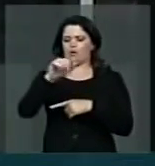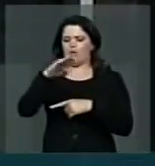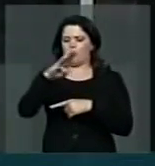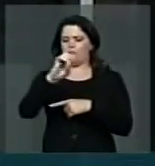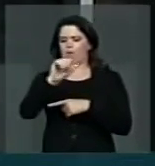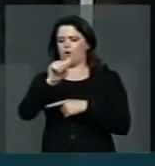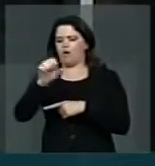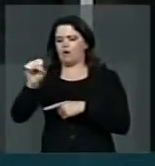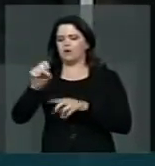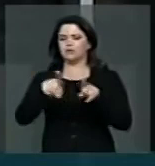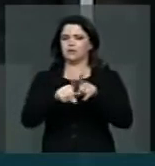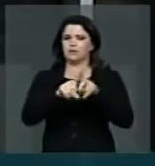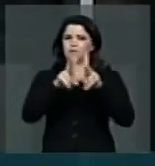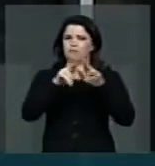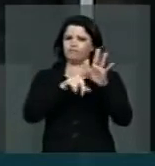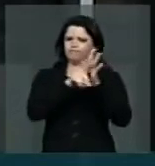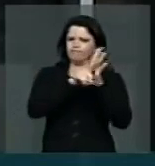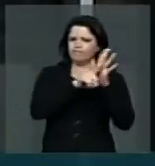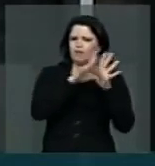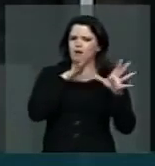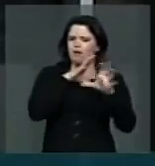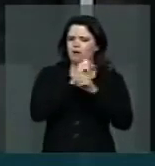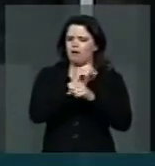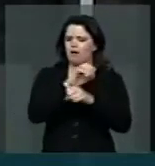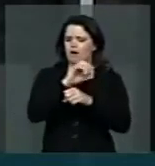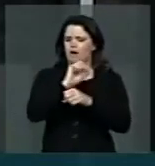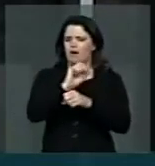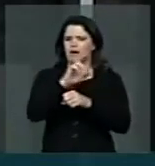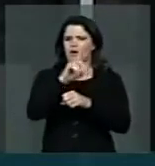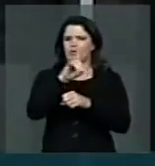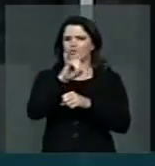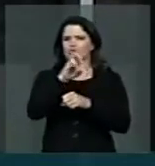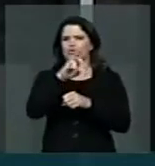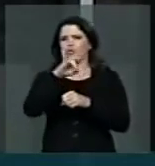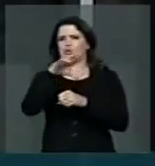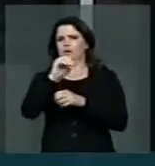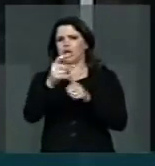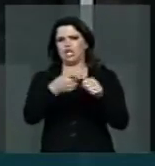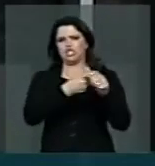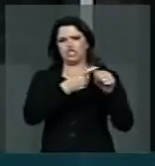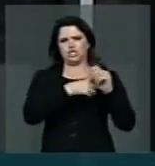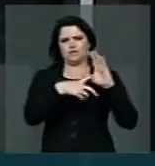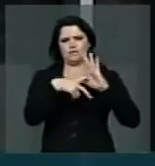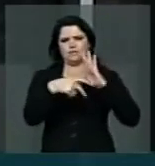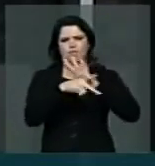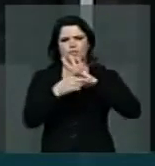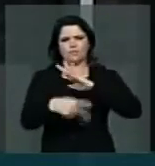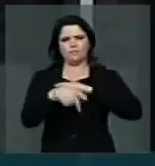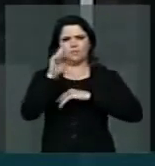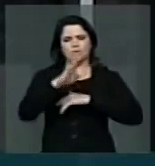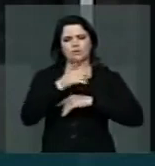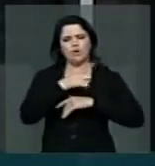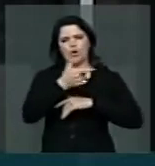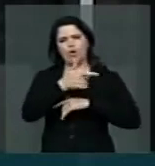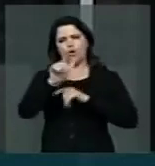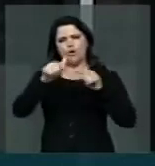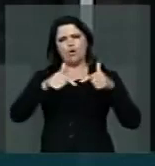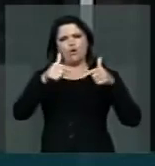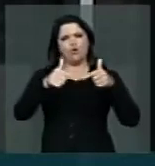uma auditoria da dívida e, entre outras bandeiras,